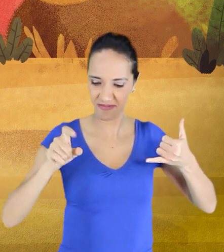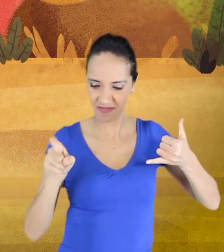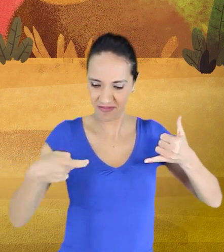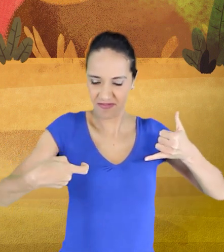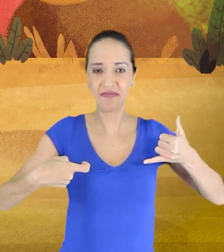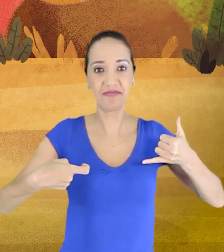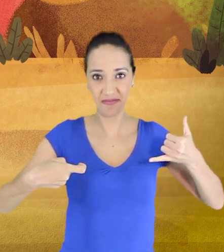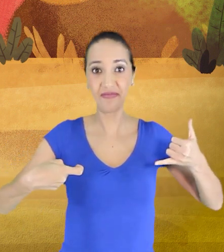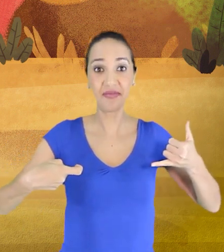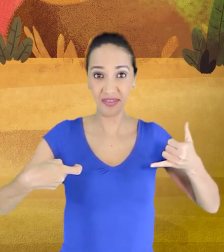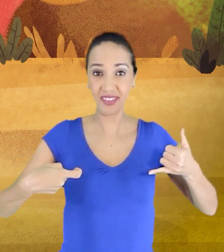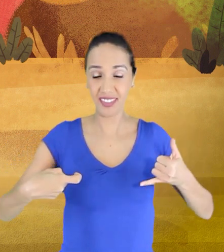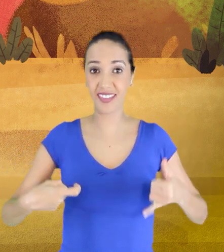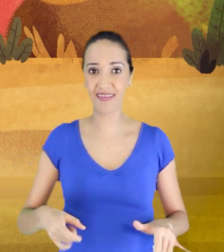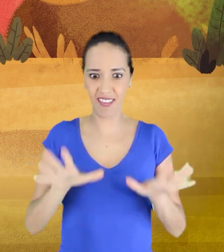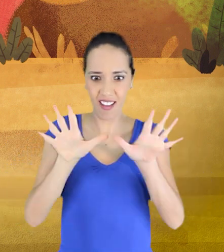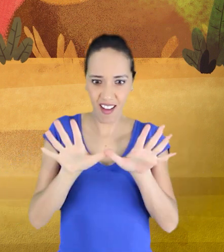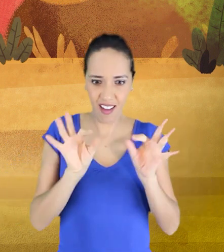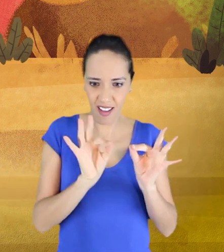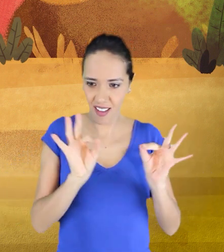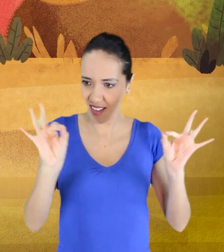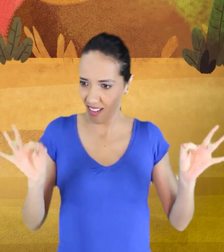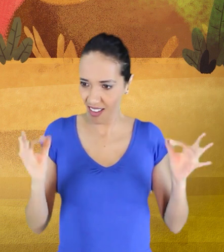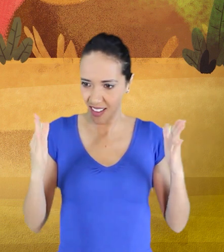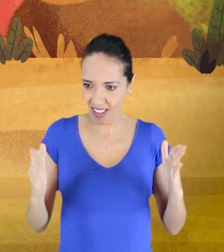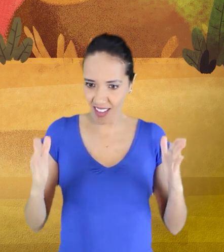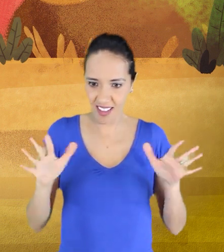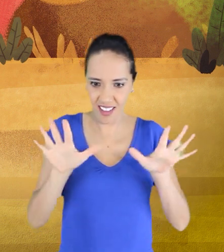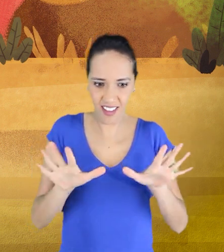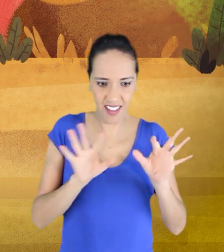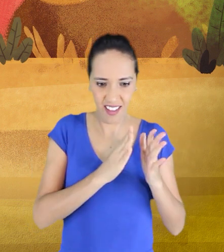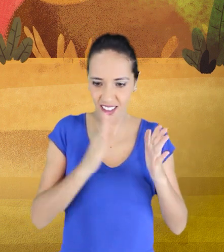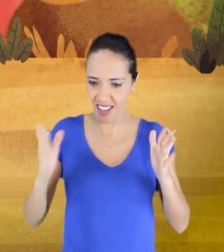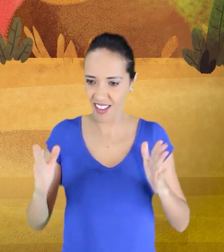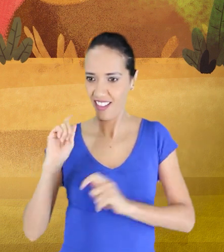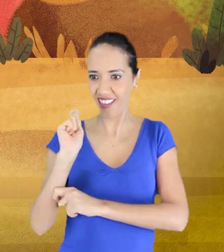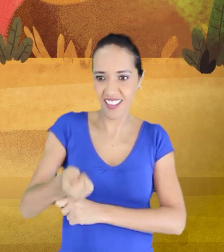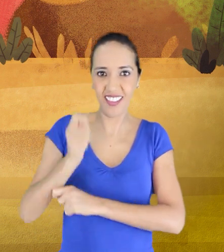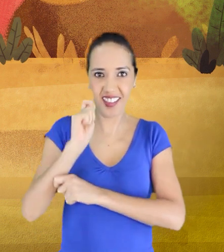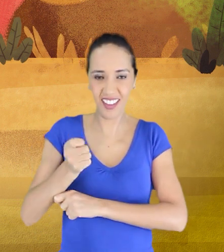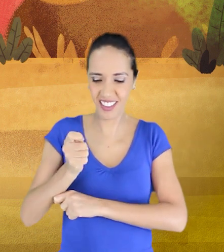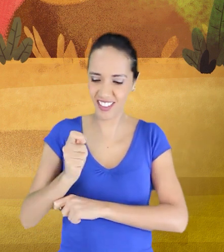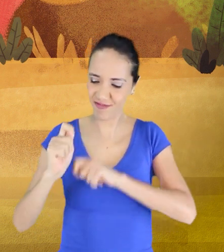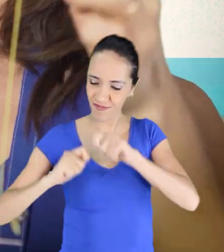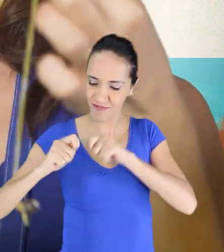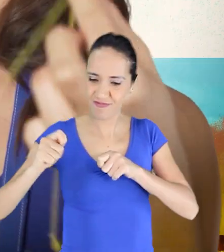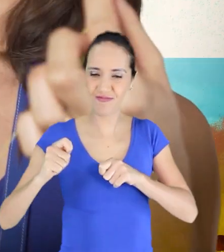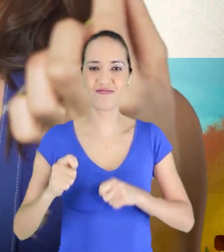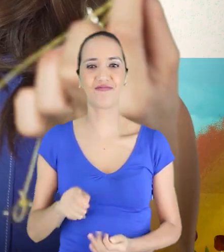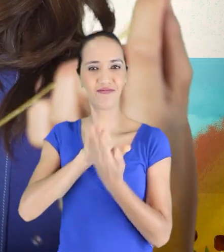Uma vara de dois palmos, imaginem! Narizinho completou a obra, atando a vara ao braço da boneca.